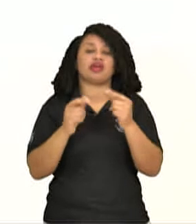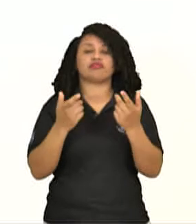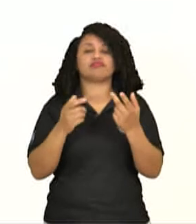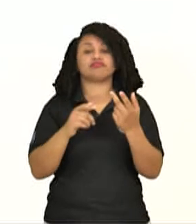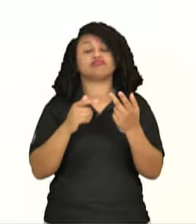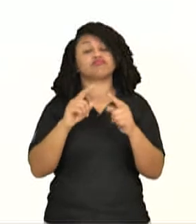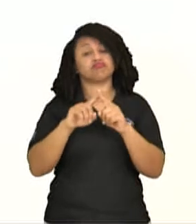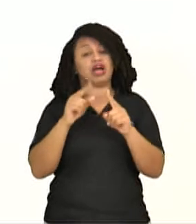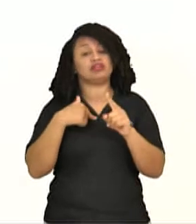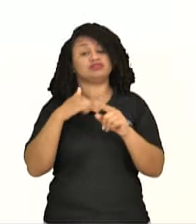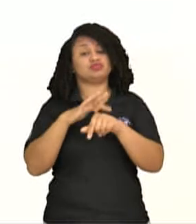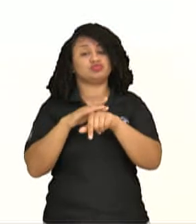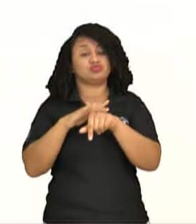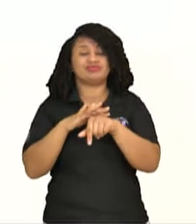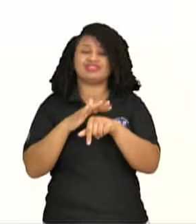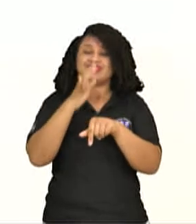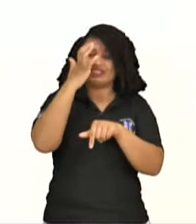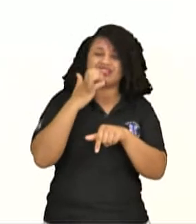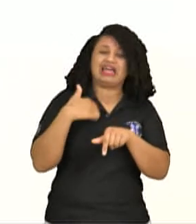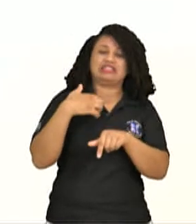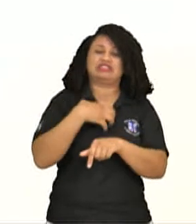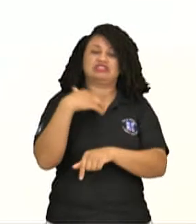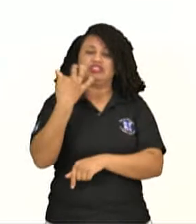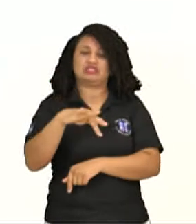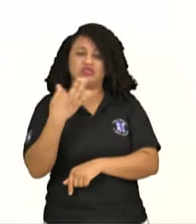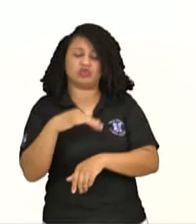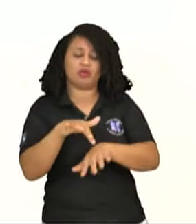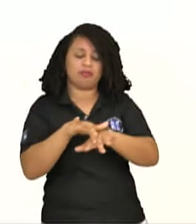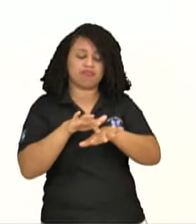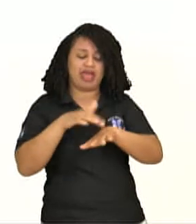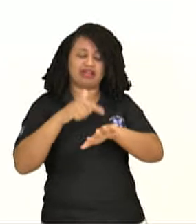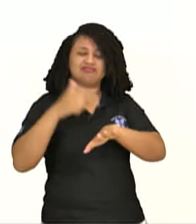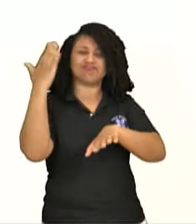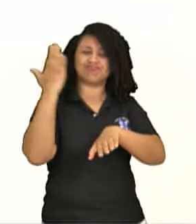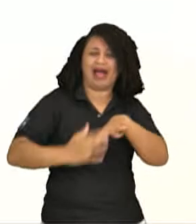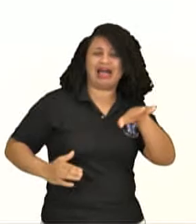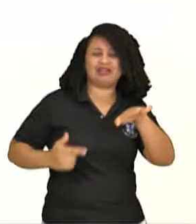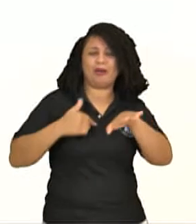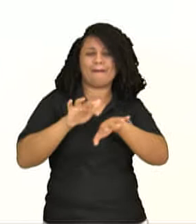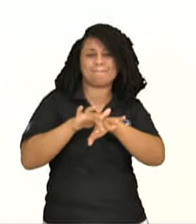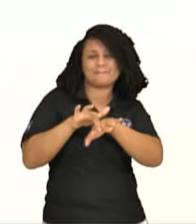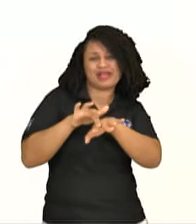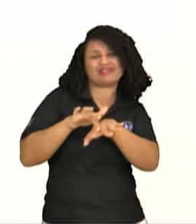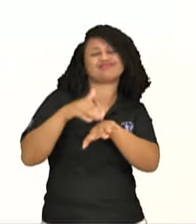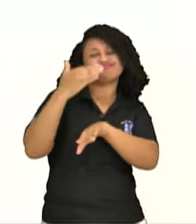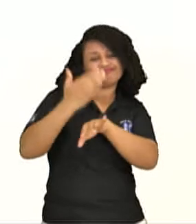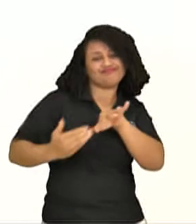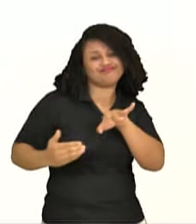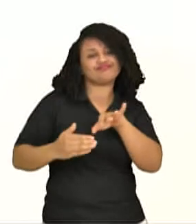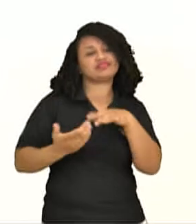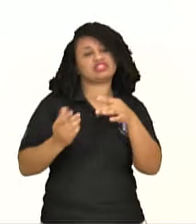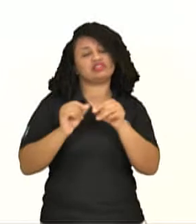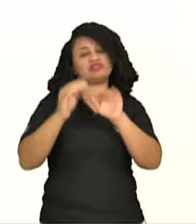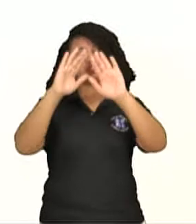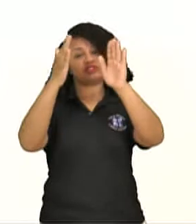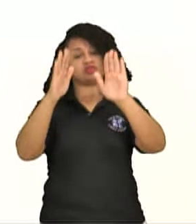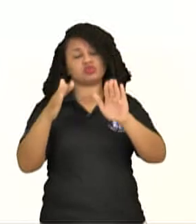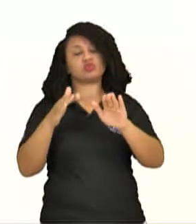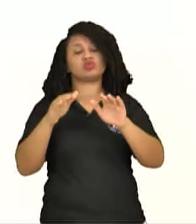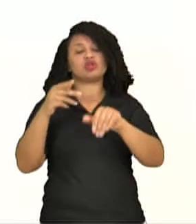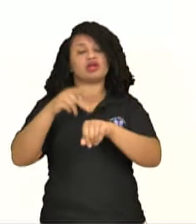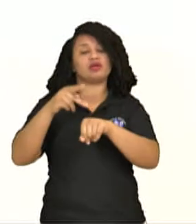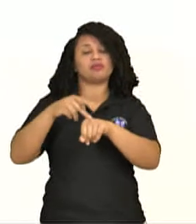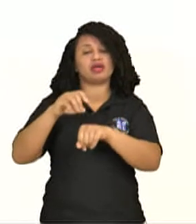mas que causava muitas dores, ele chegou até a cortar os dedos do pé, né, ele fazia esculturas em pedra sabão,